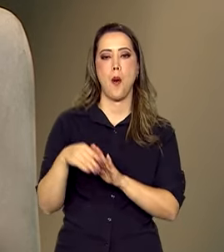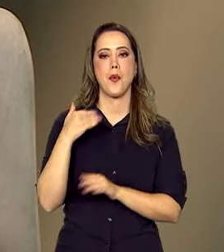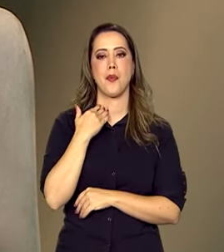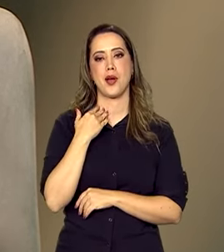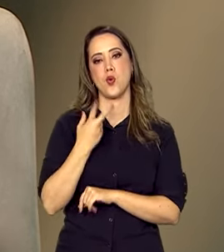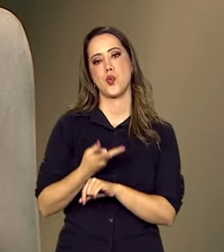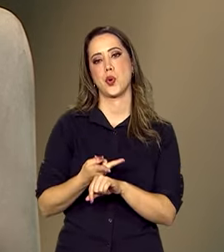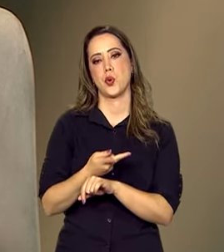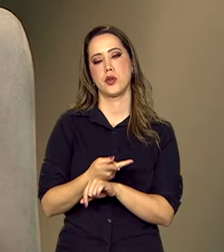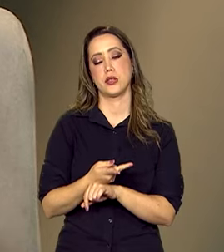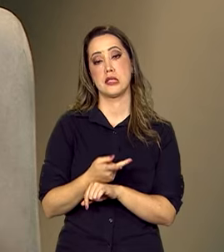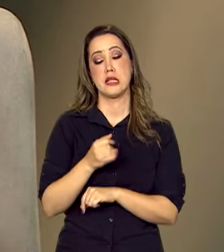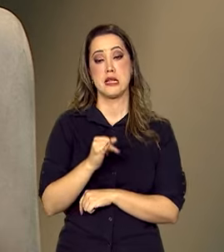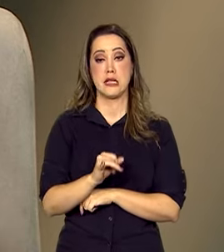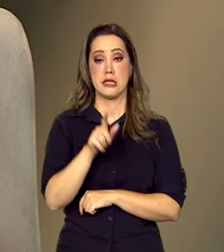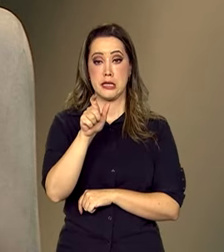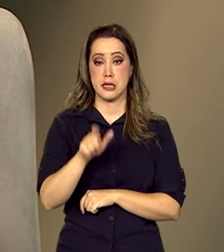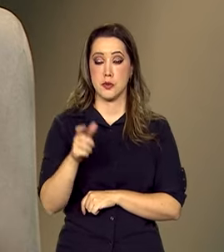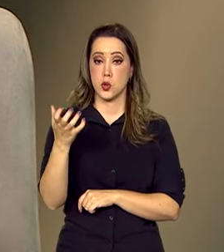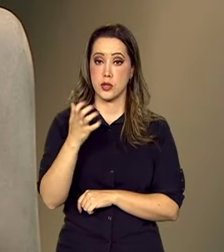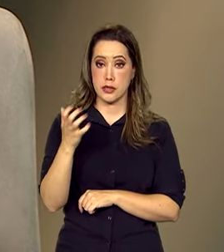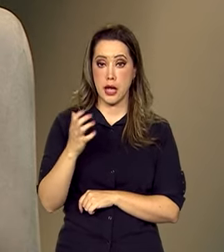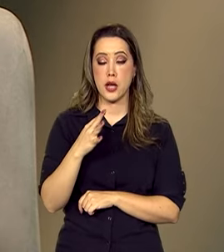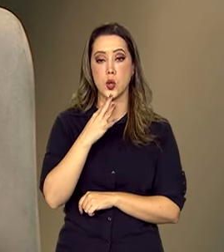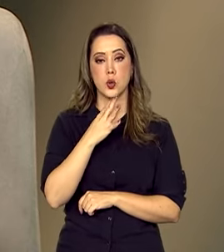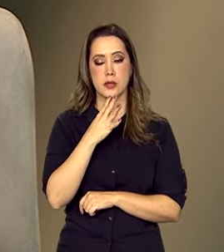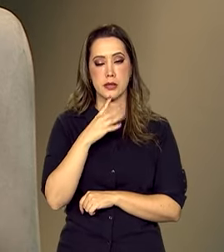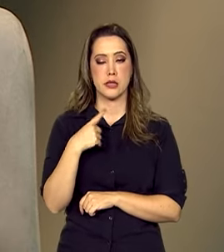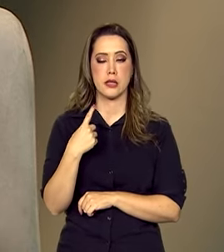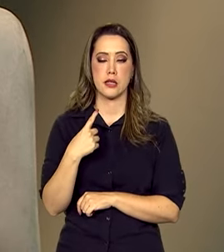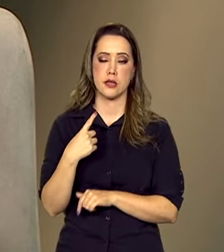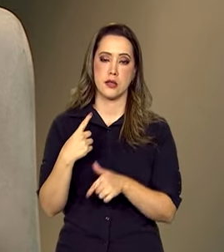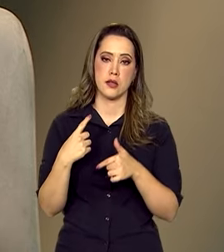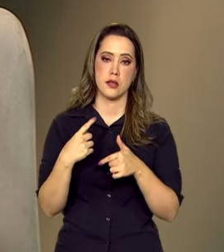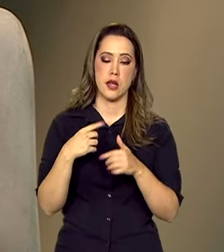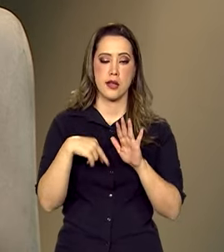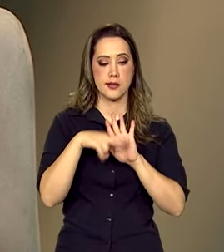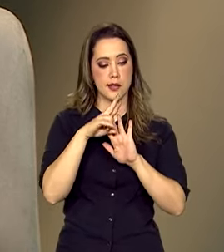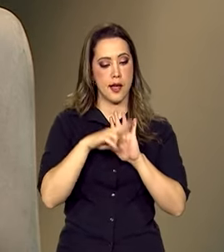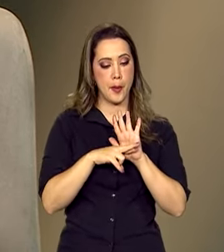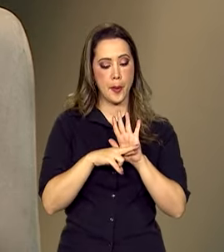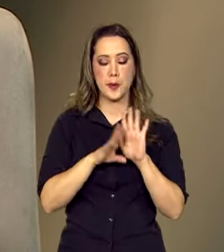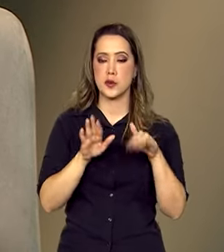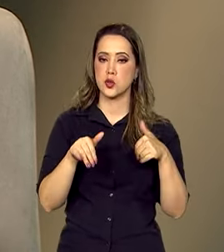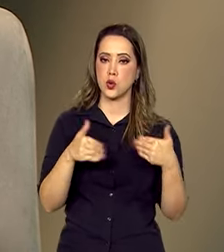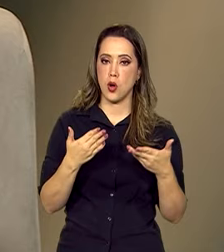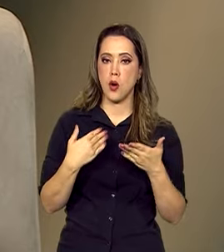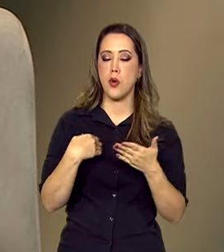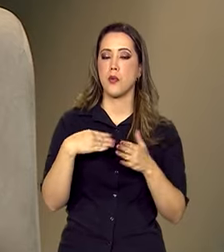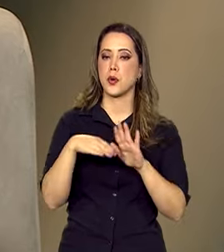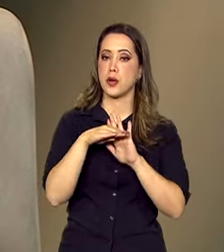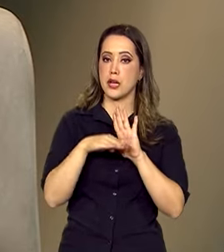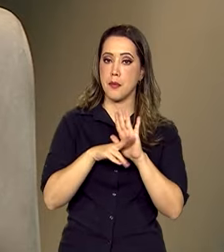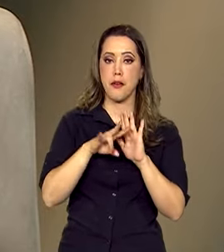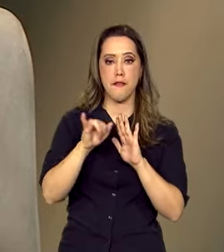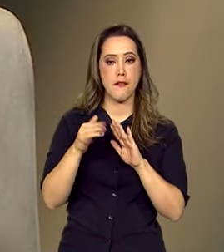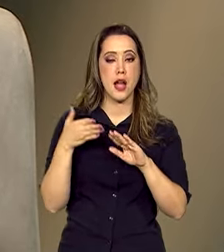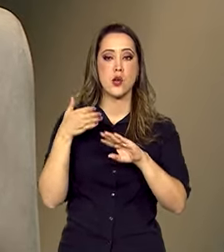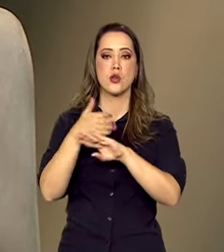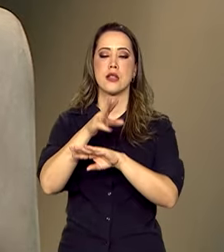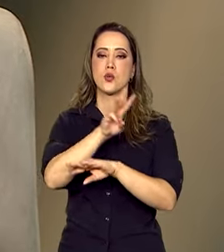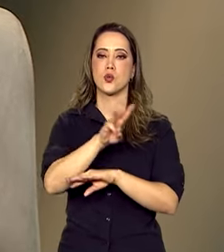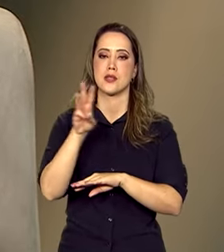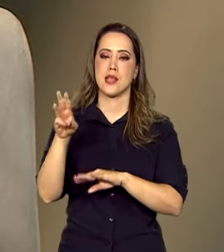E as pessoas, se tiverem interesse em conhecer as regras do desenrola, vá diretamente, não se